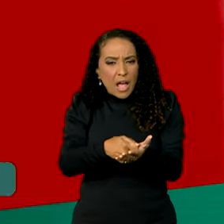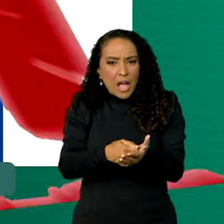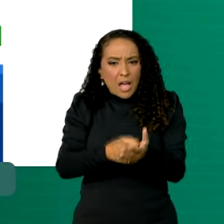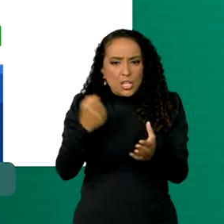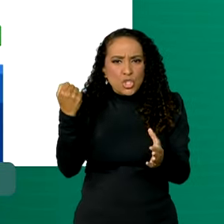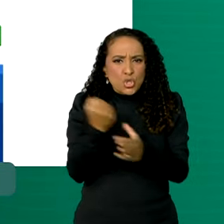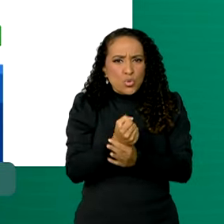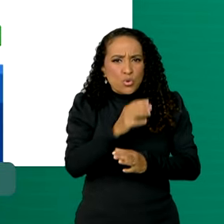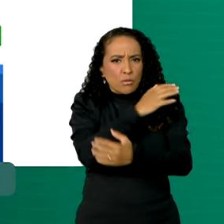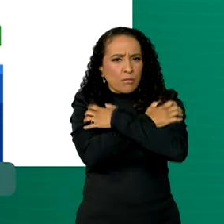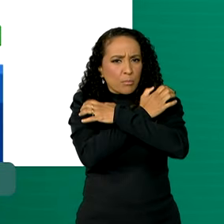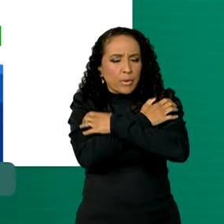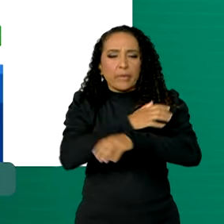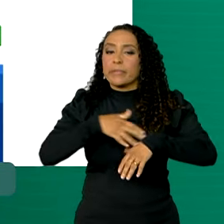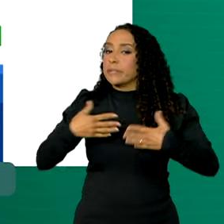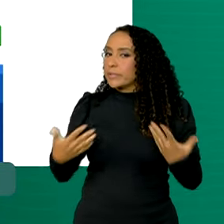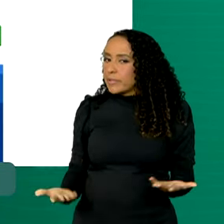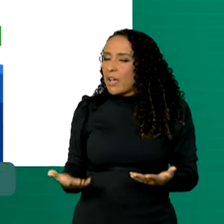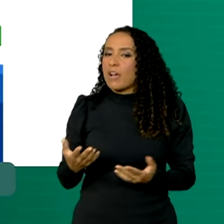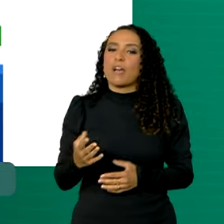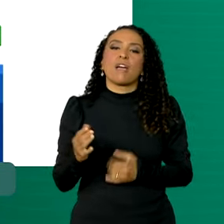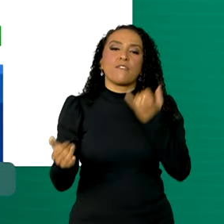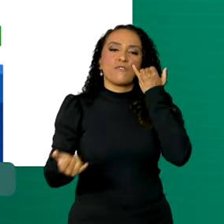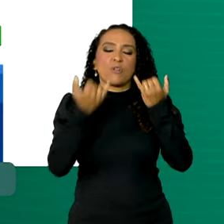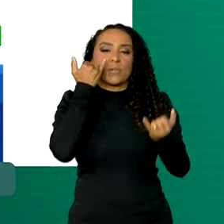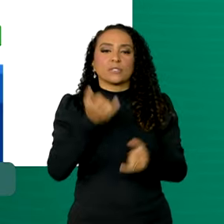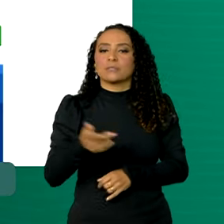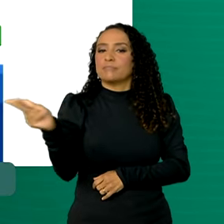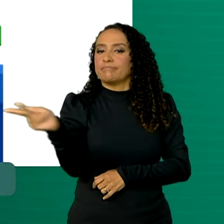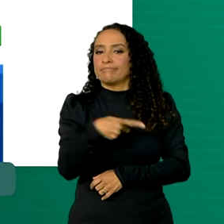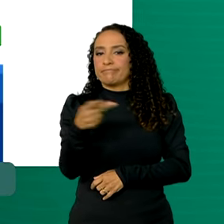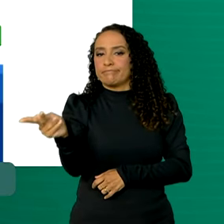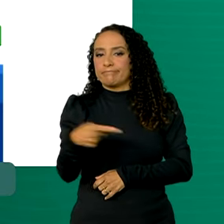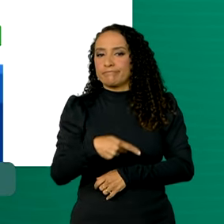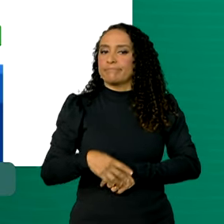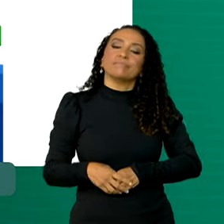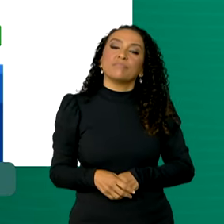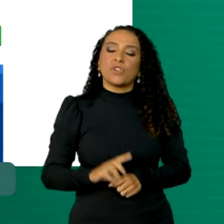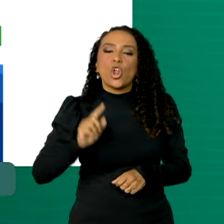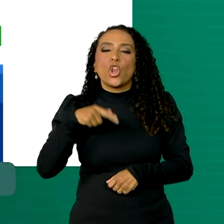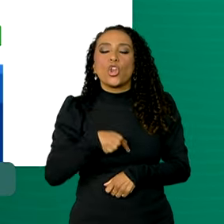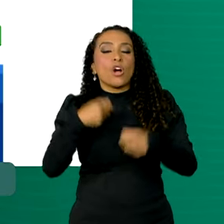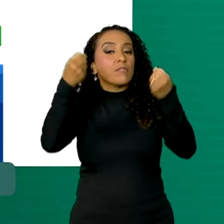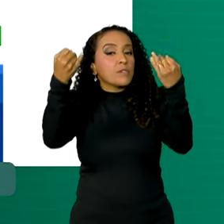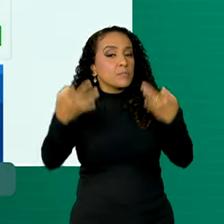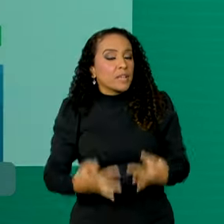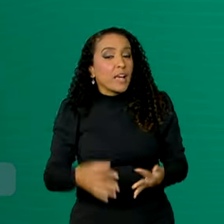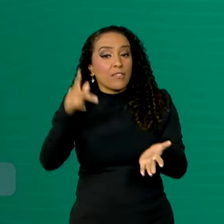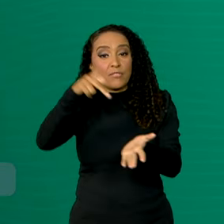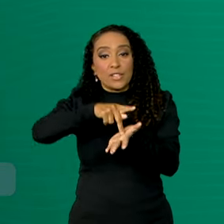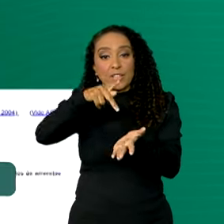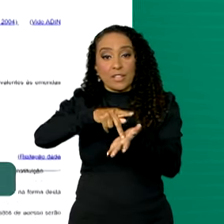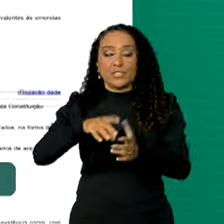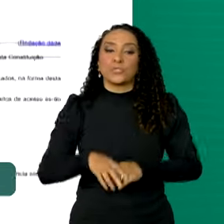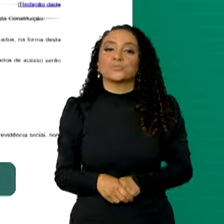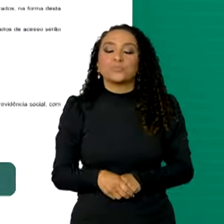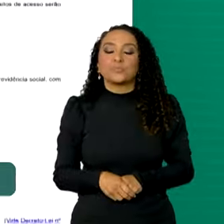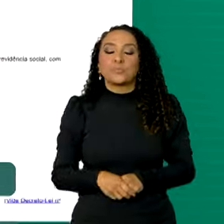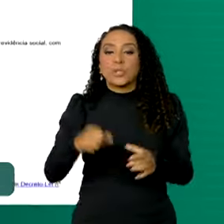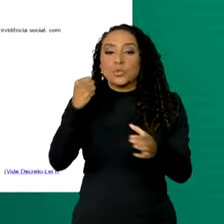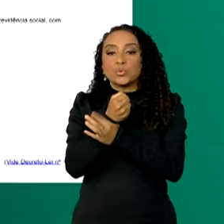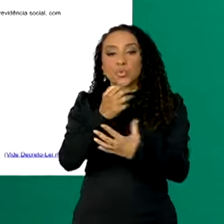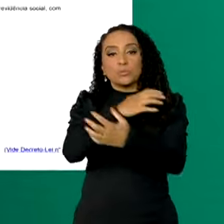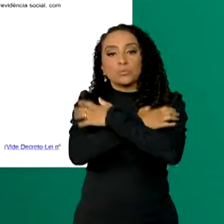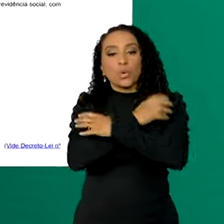-desemprego? Pois essa informação está errada e nós vamos te explicar a verdade. O seguro